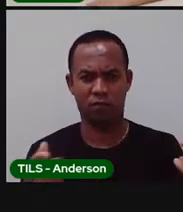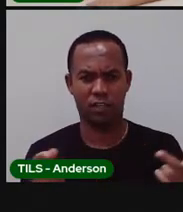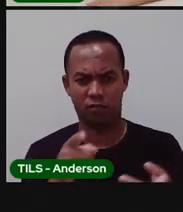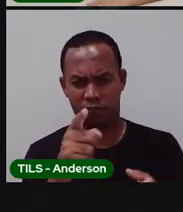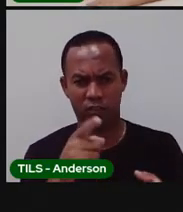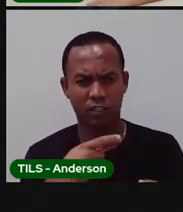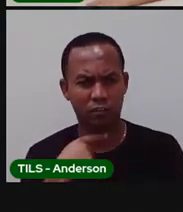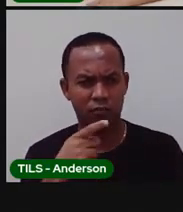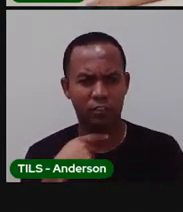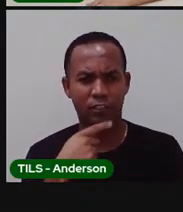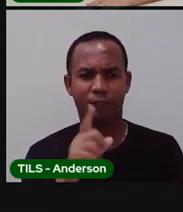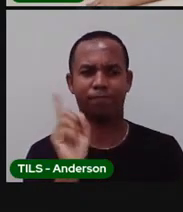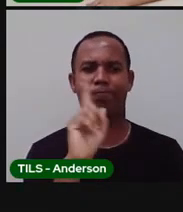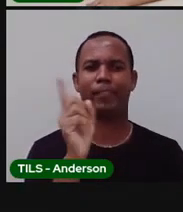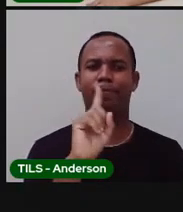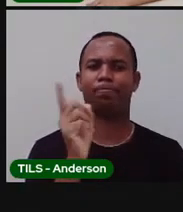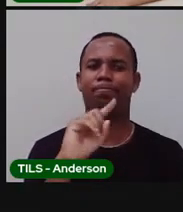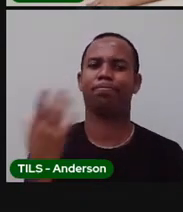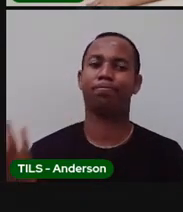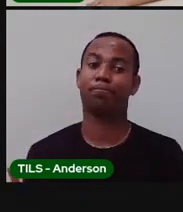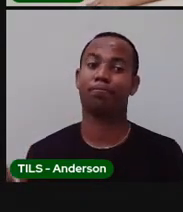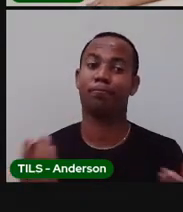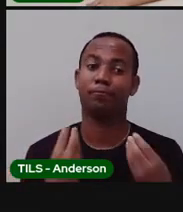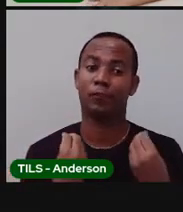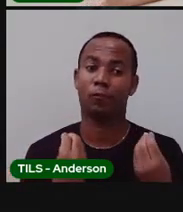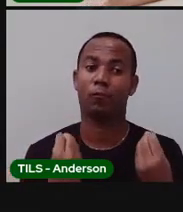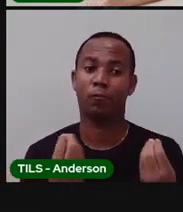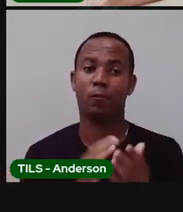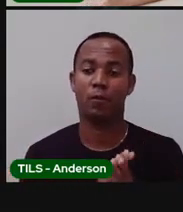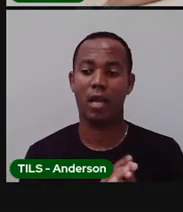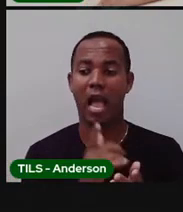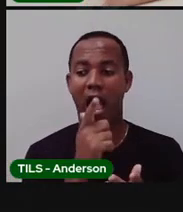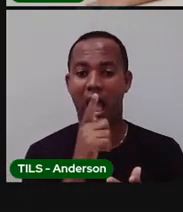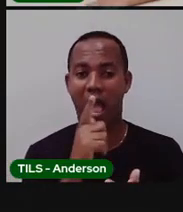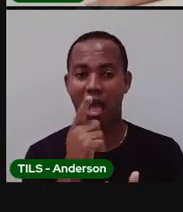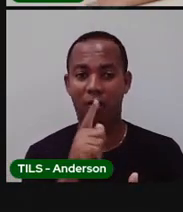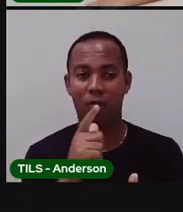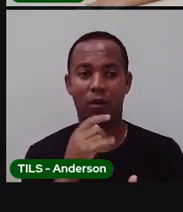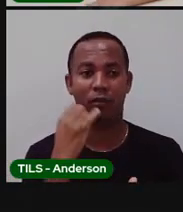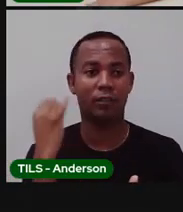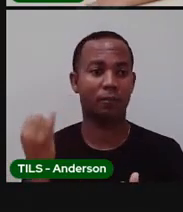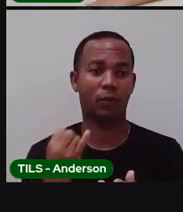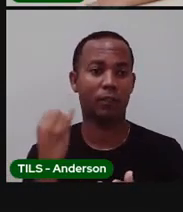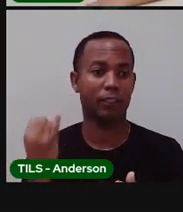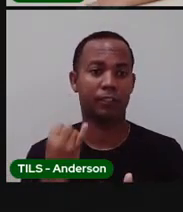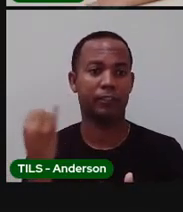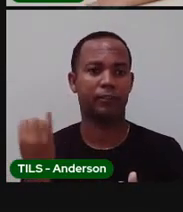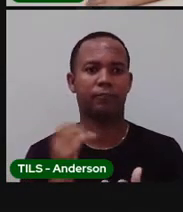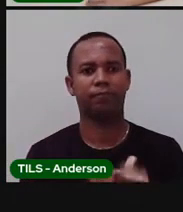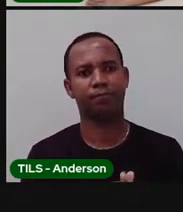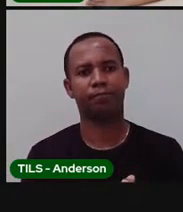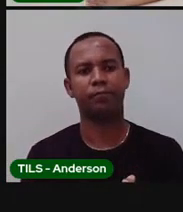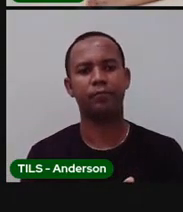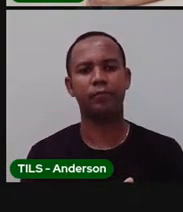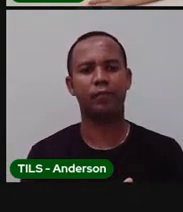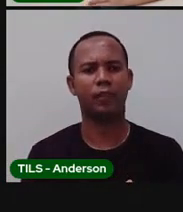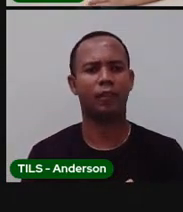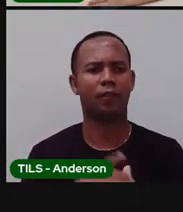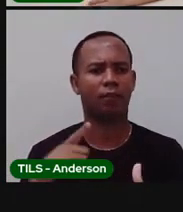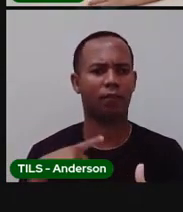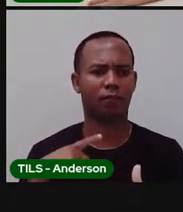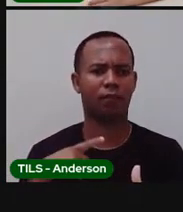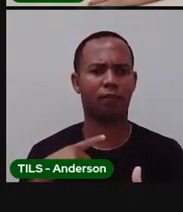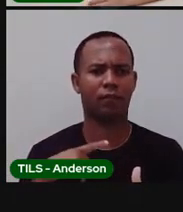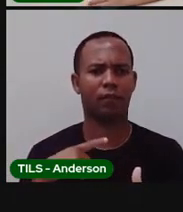Você consegue, Anderson? A Pró não consegue. Inclusive, temos água aqui, né? Porque o animal também